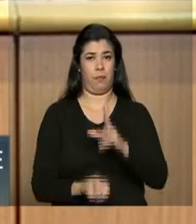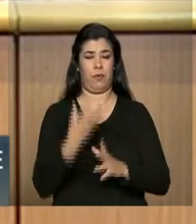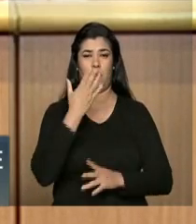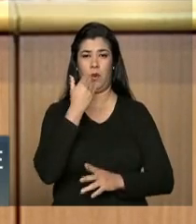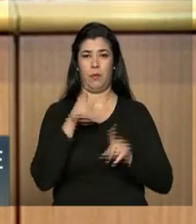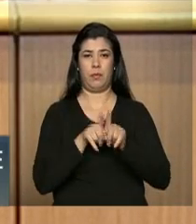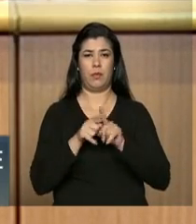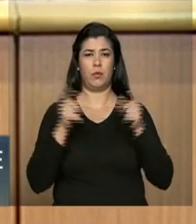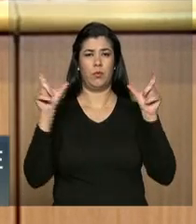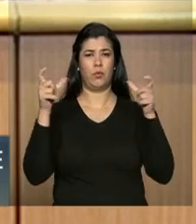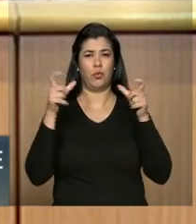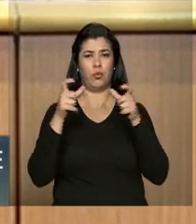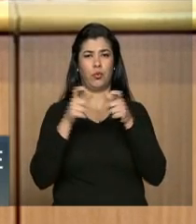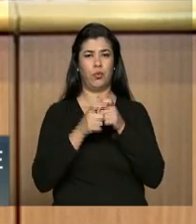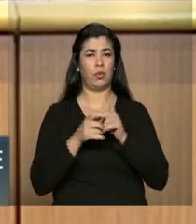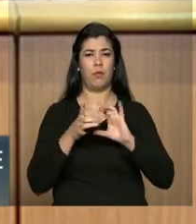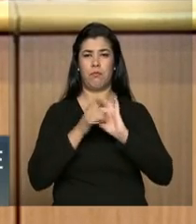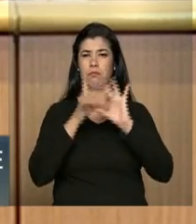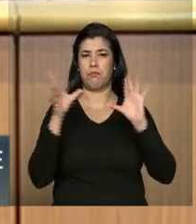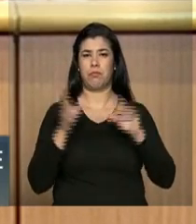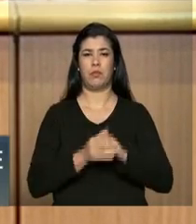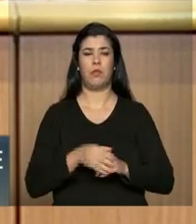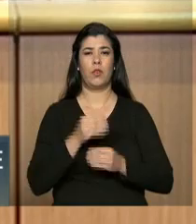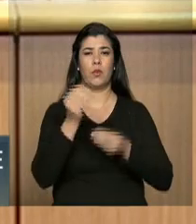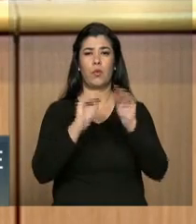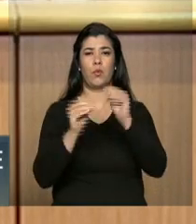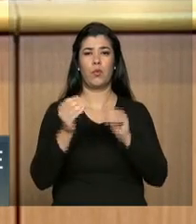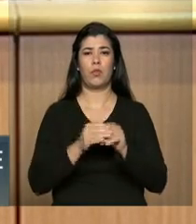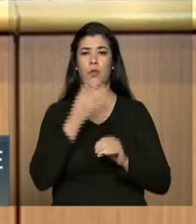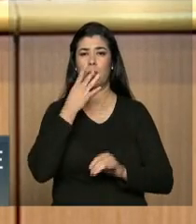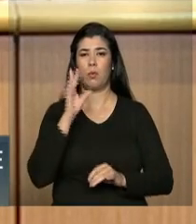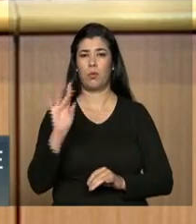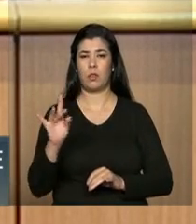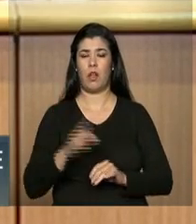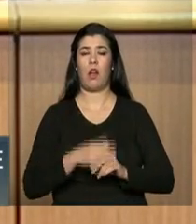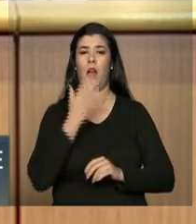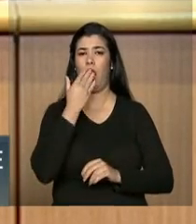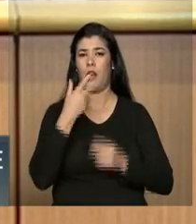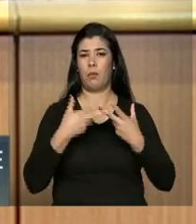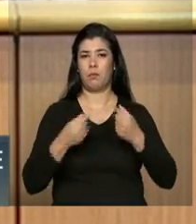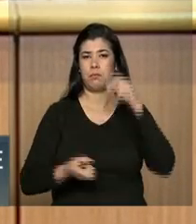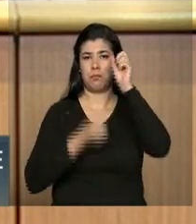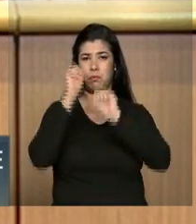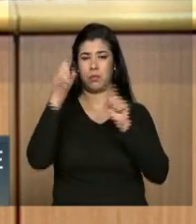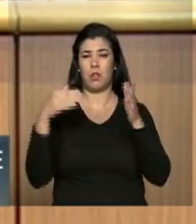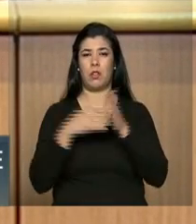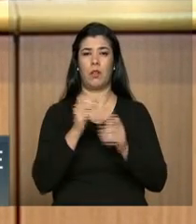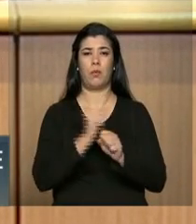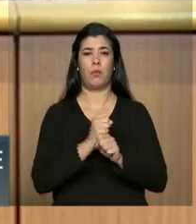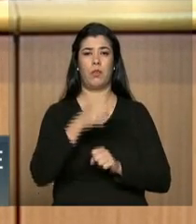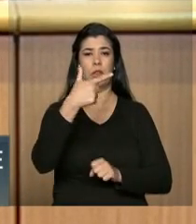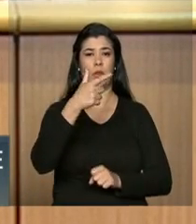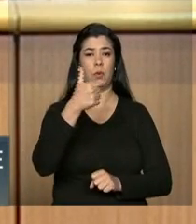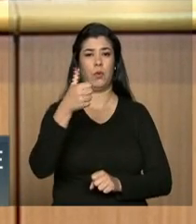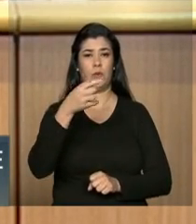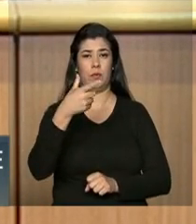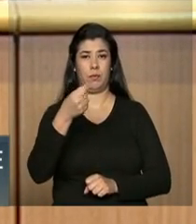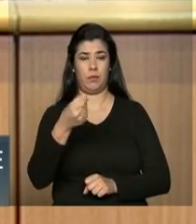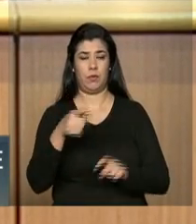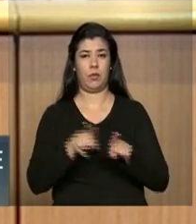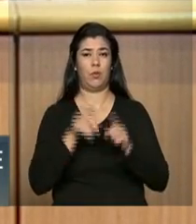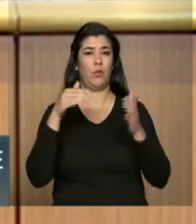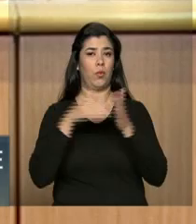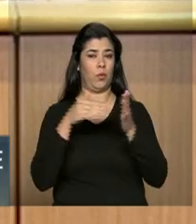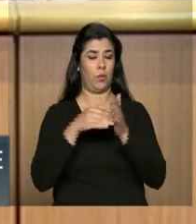voluntária a quantidade de sal nos alimentos processados até 2020. Esse acordo tem dado resultado, viu? No último